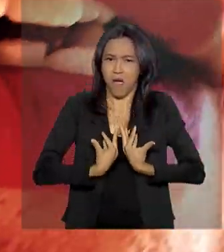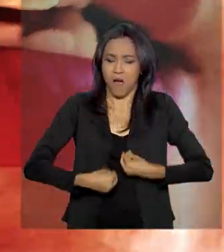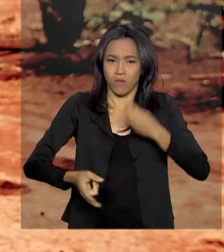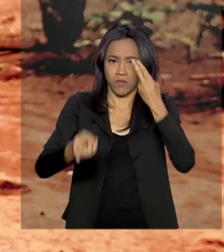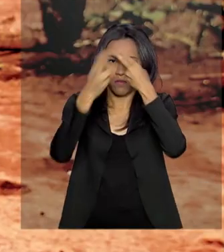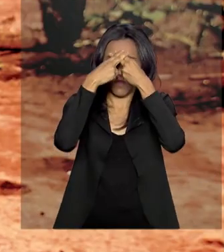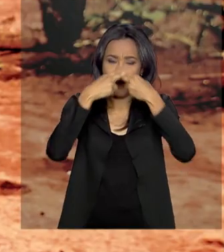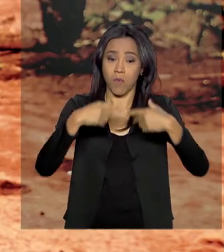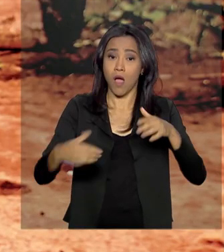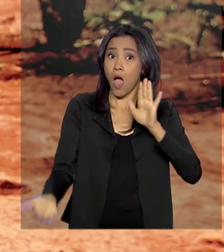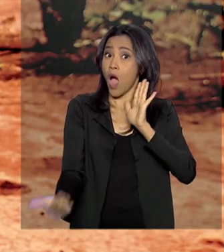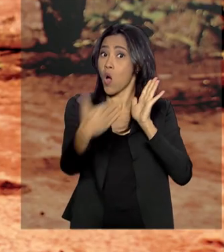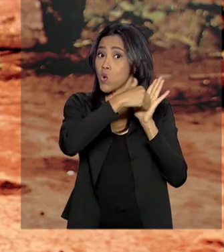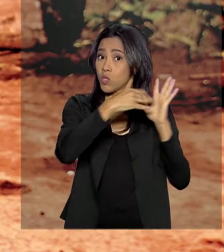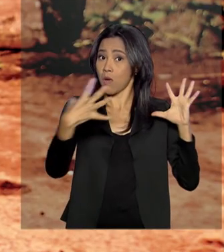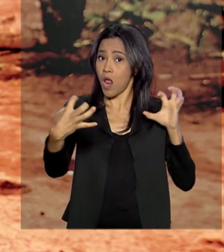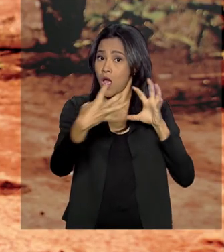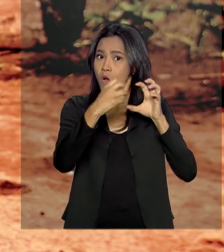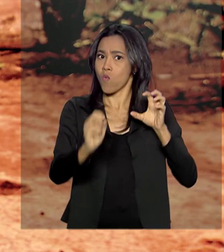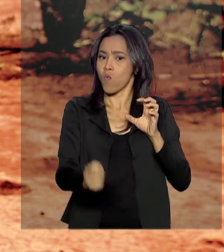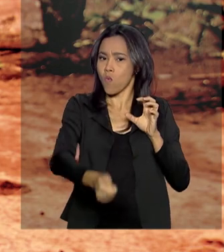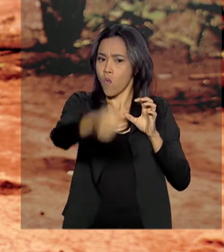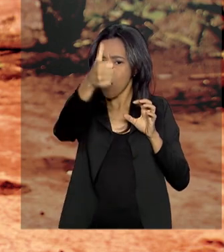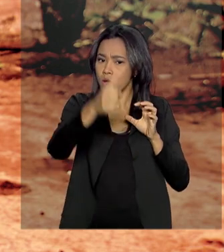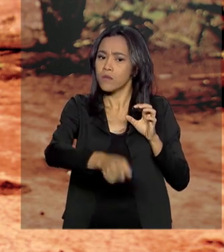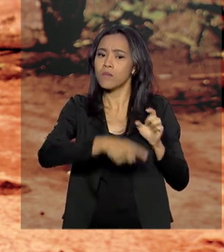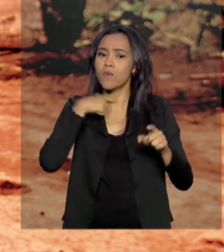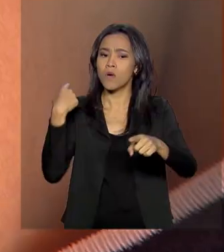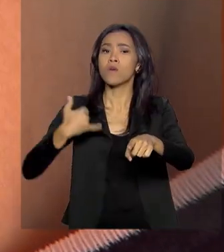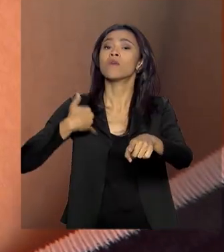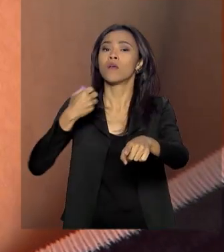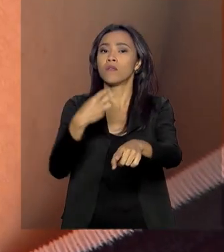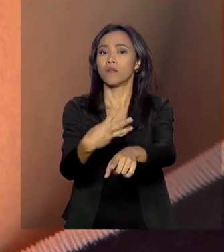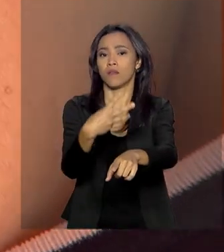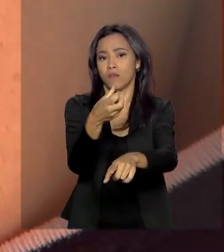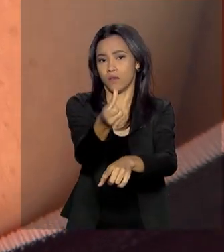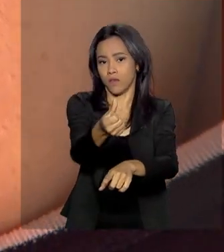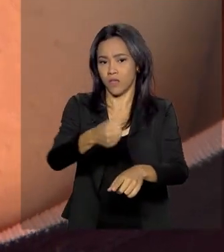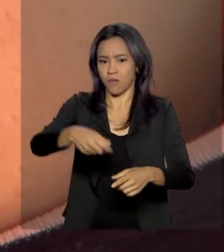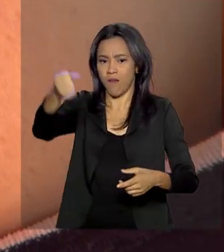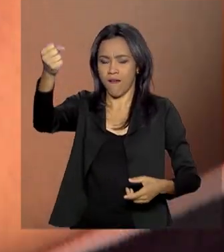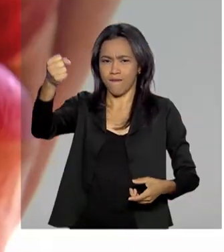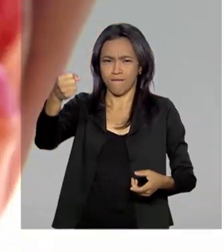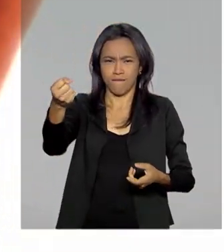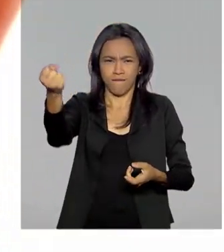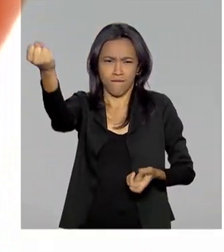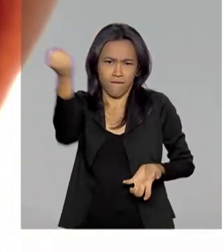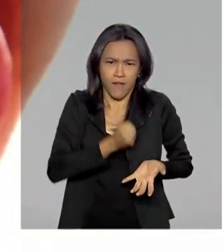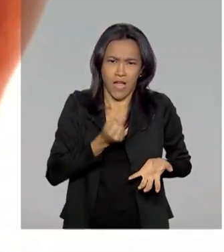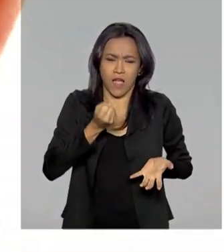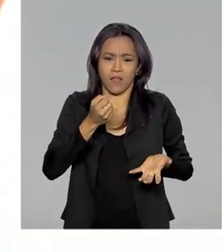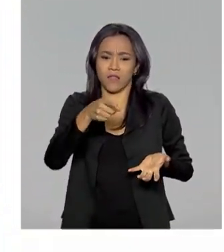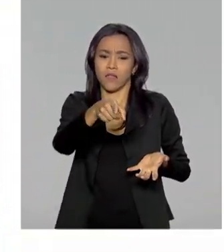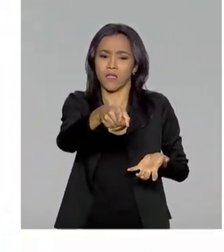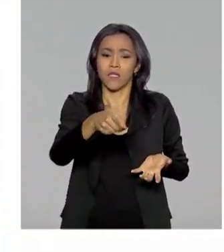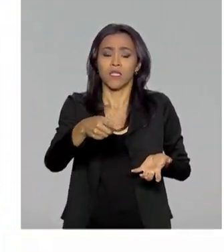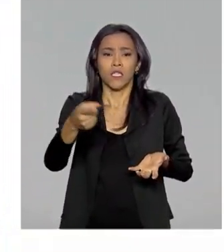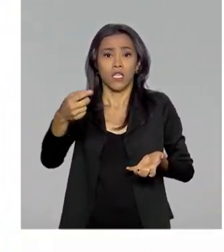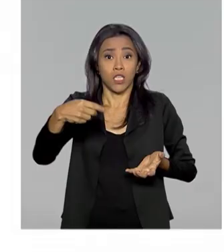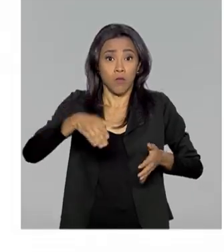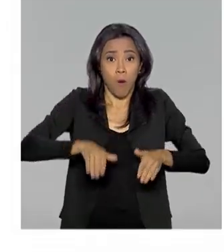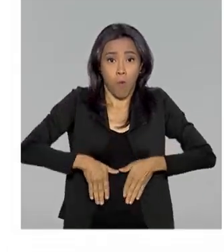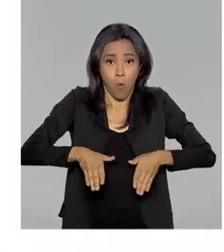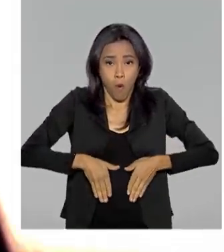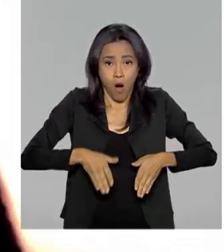A última briga quase tirou a vida de Edilene, 36 anos, que levou uma facada no peito, ferimento que perfurou o pulmão